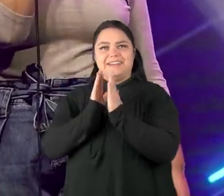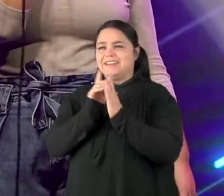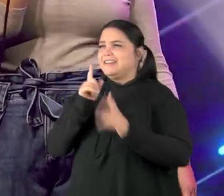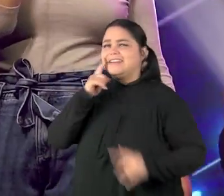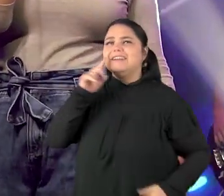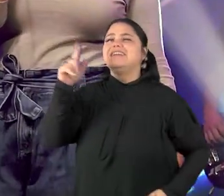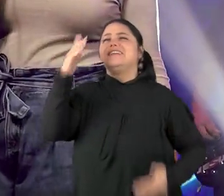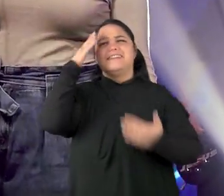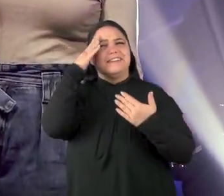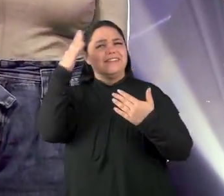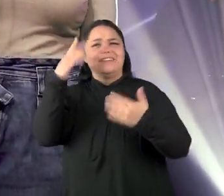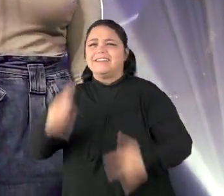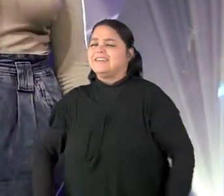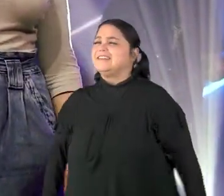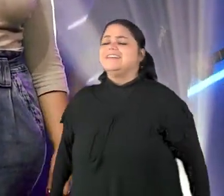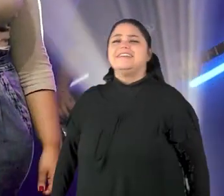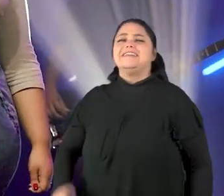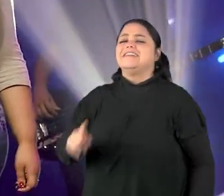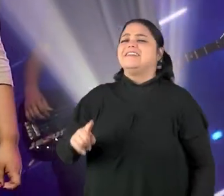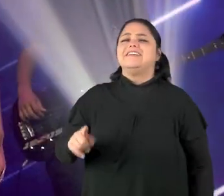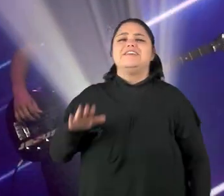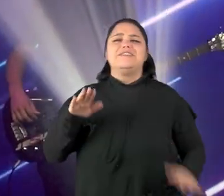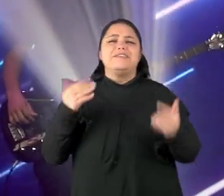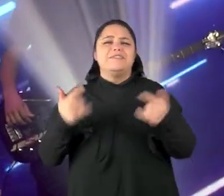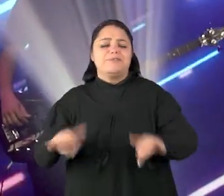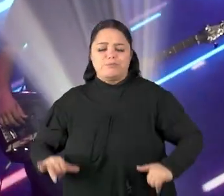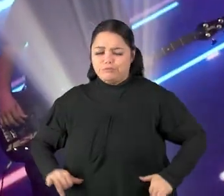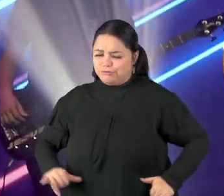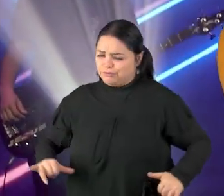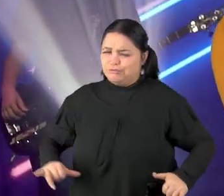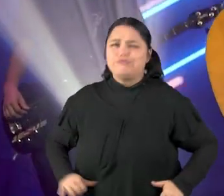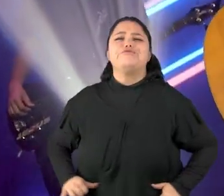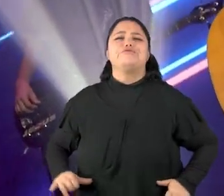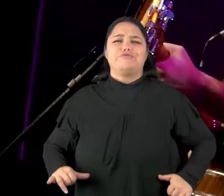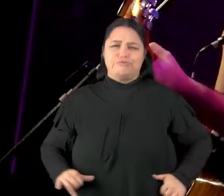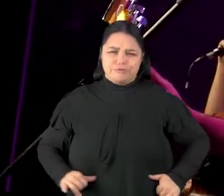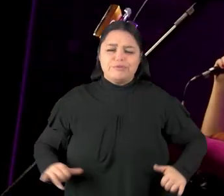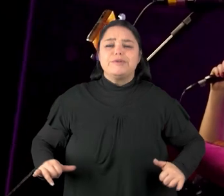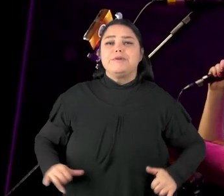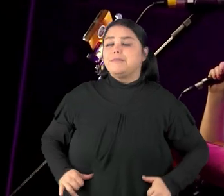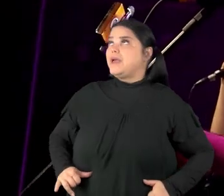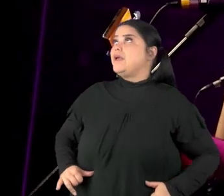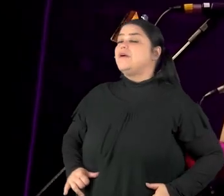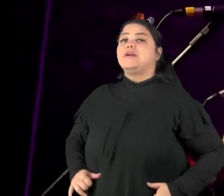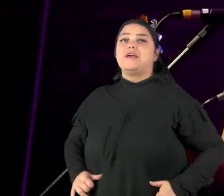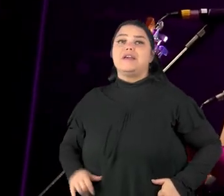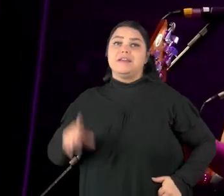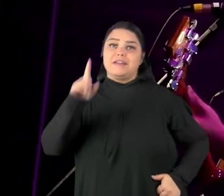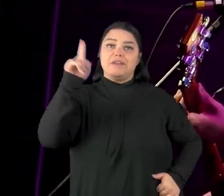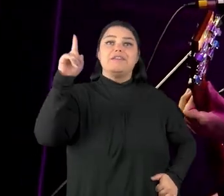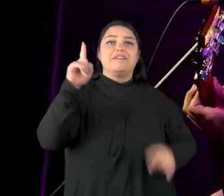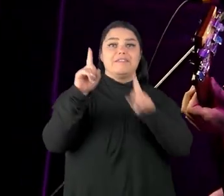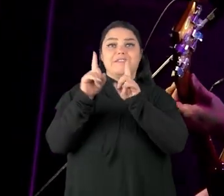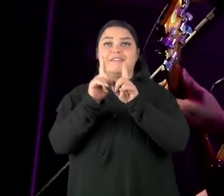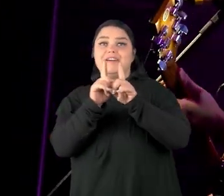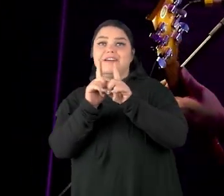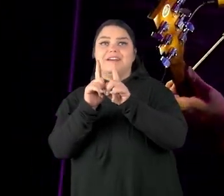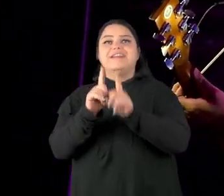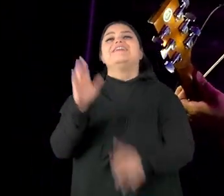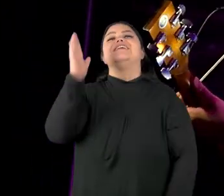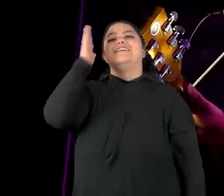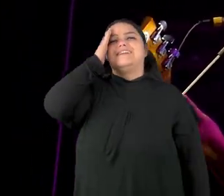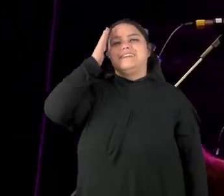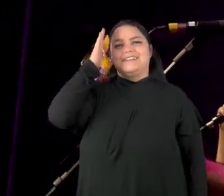mesmo quando estou sofrendo, com Deus então vou